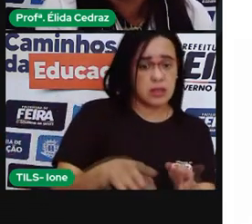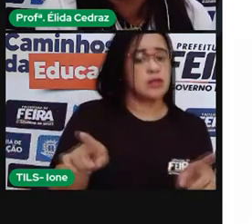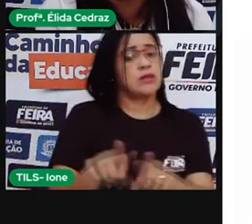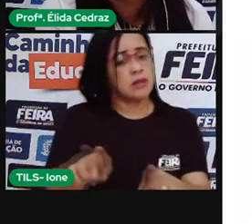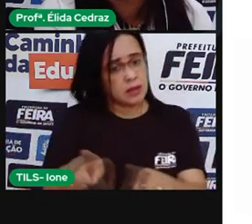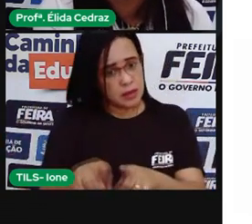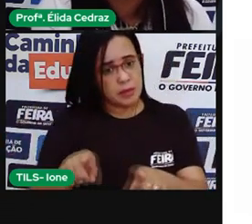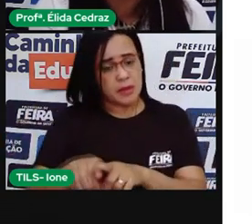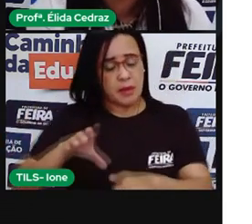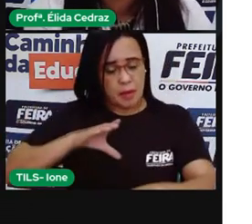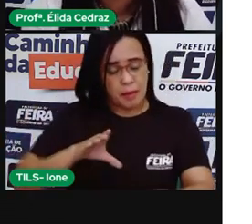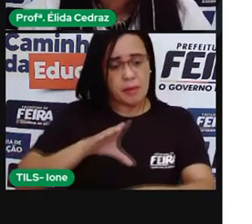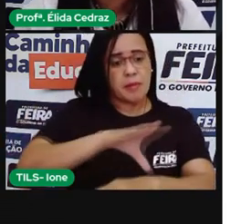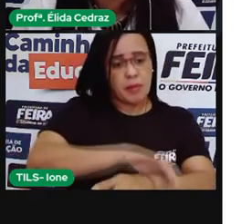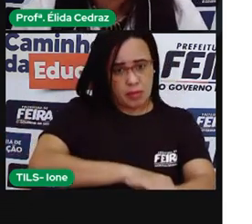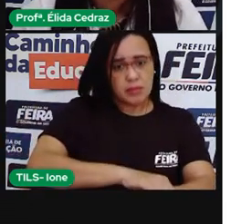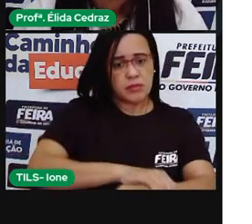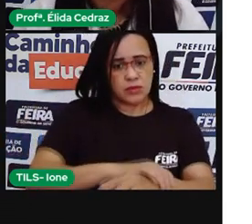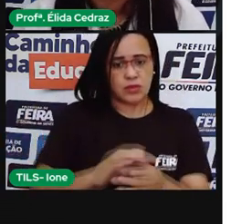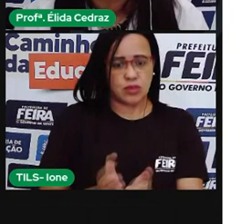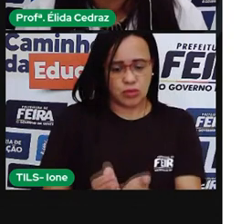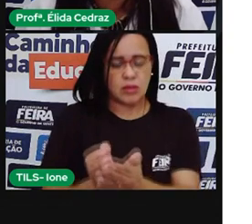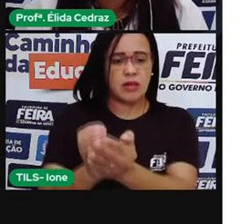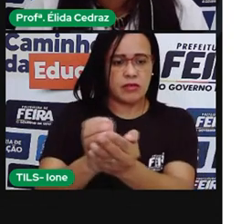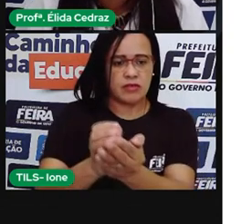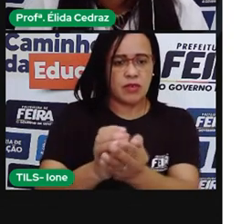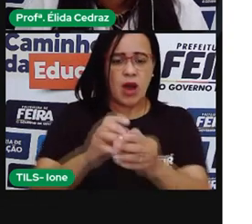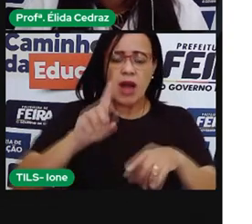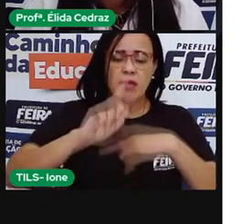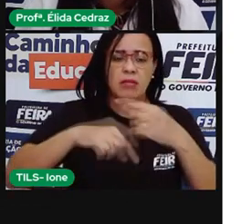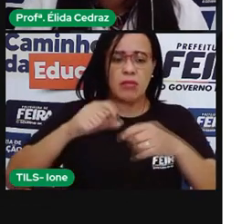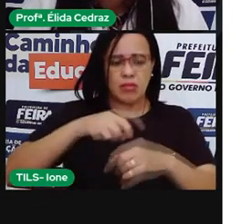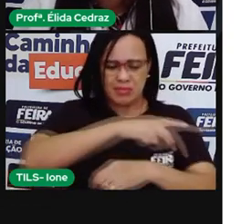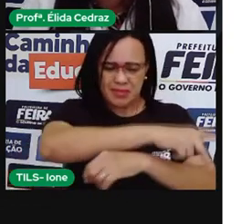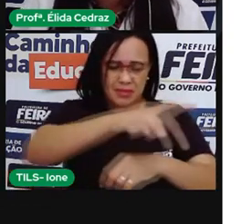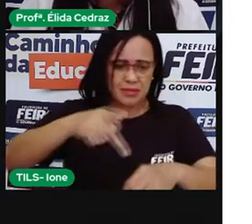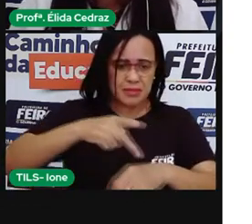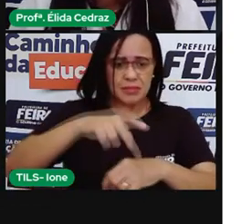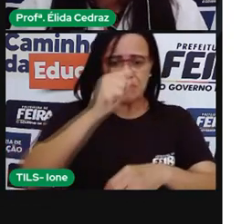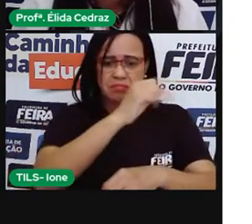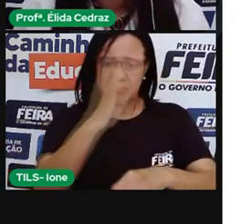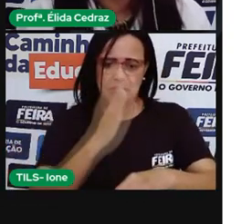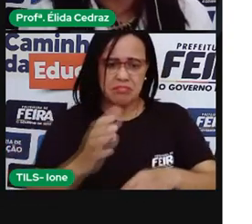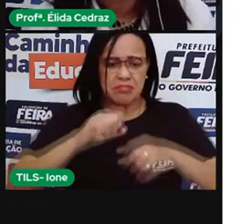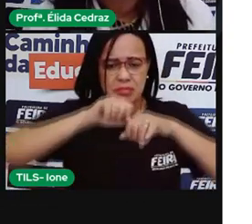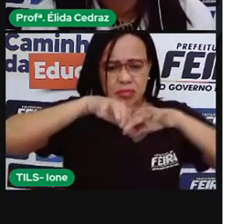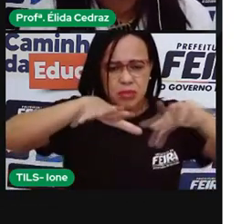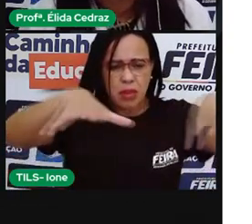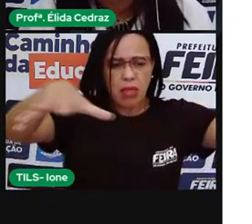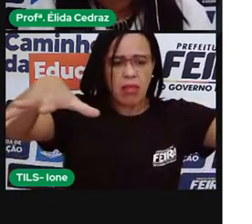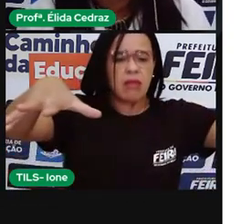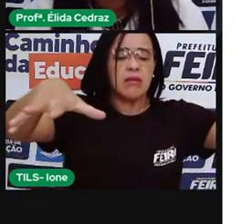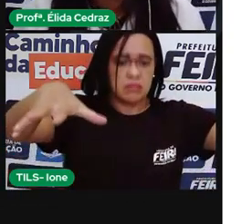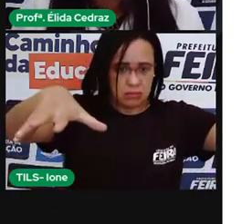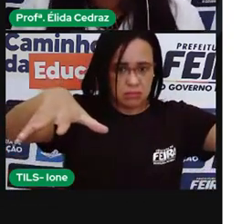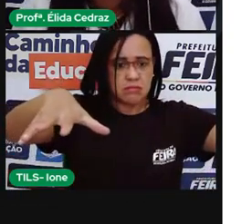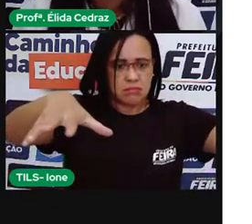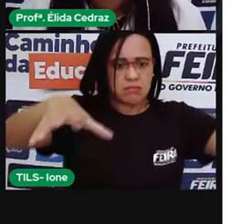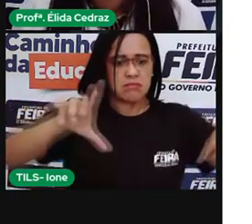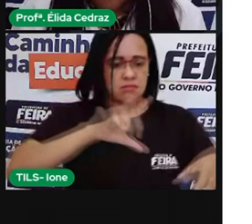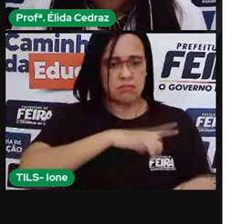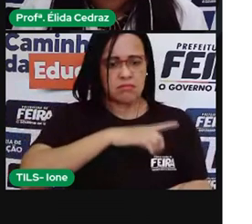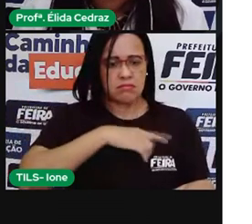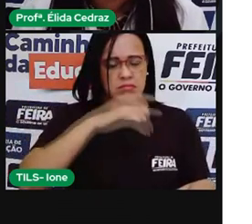degredados e se espalharam por todo o território brasileiro. Para os que são os degredados?